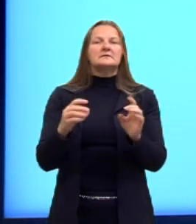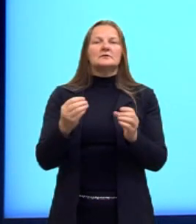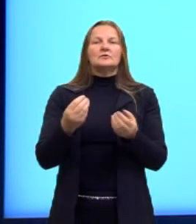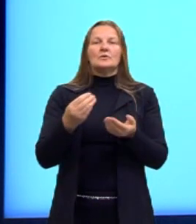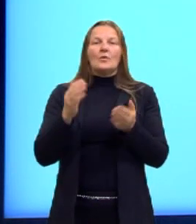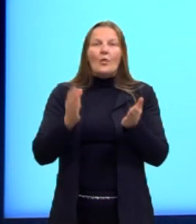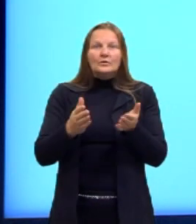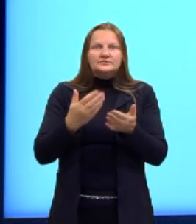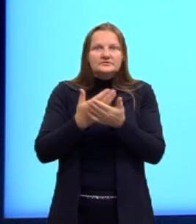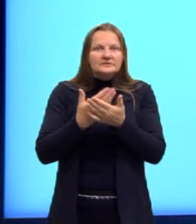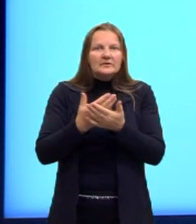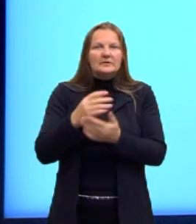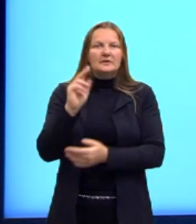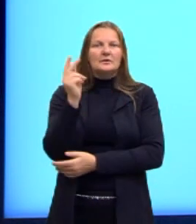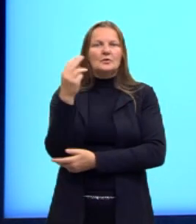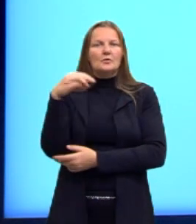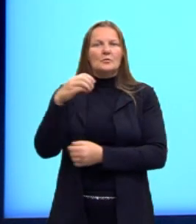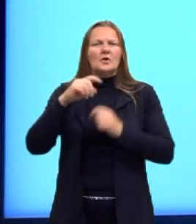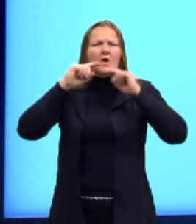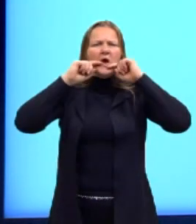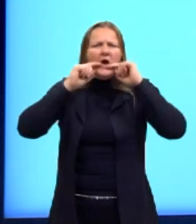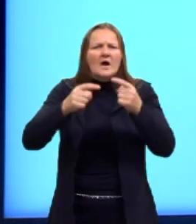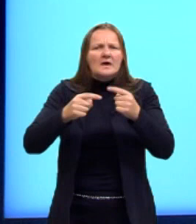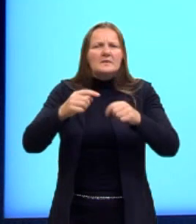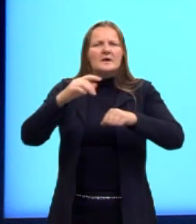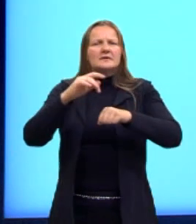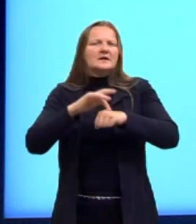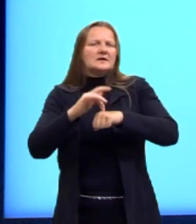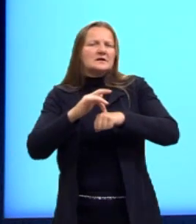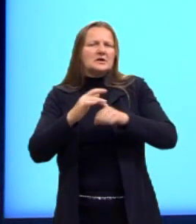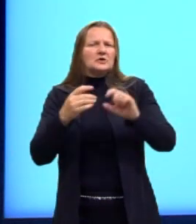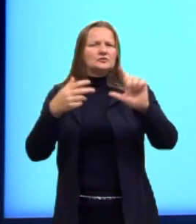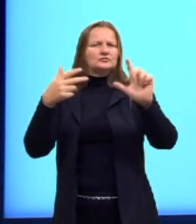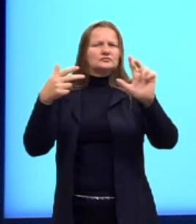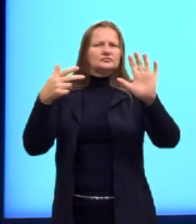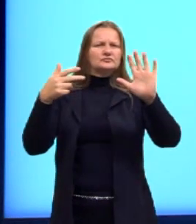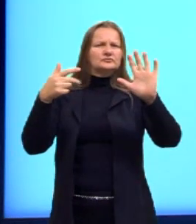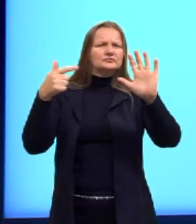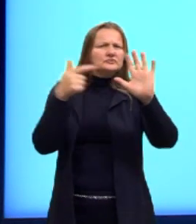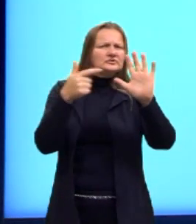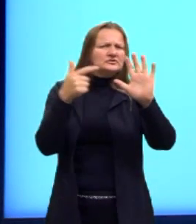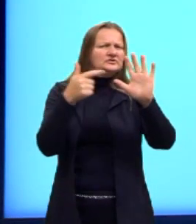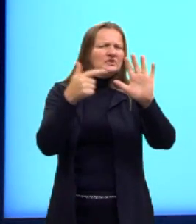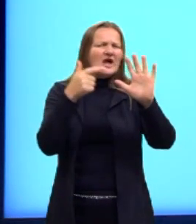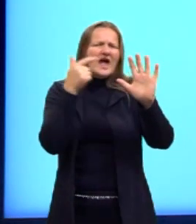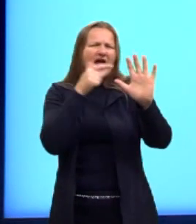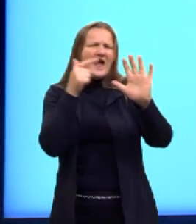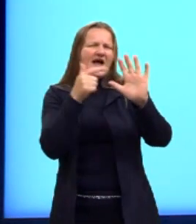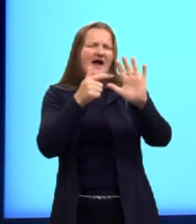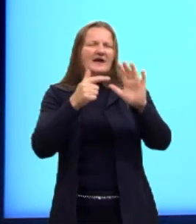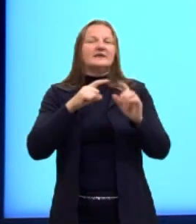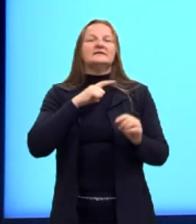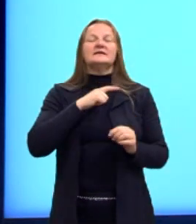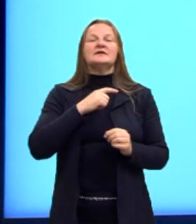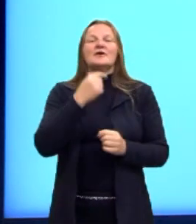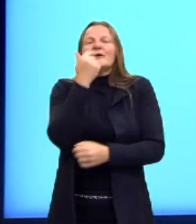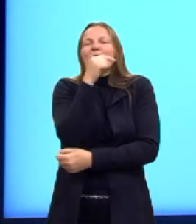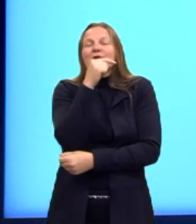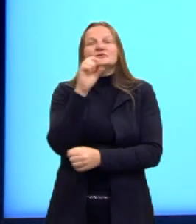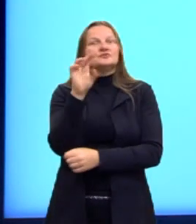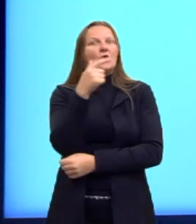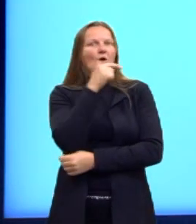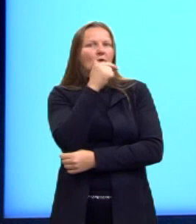Cheia de crítica, sarcasmo e ironia, a literatura de humor não apenas nos faz sorrir,